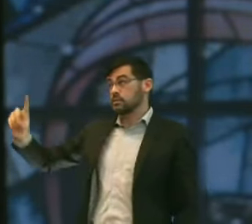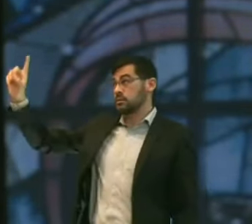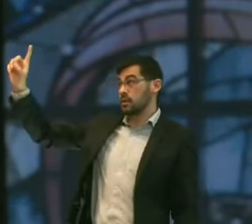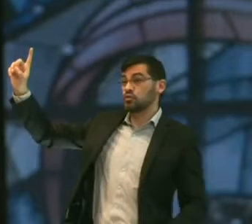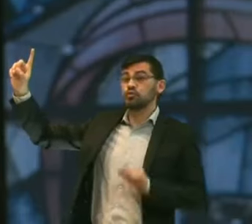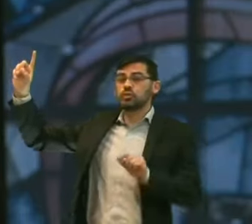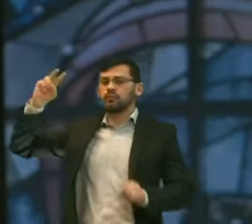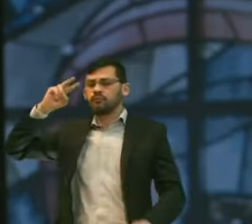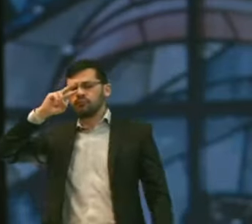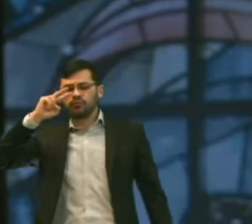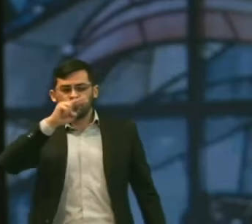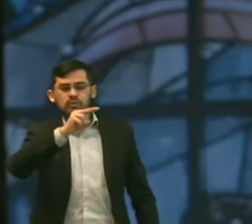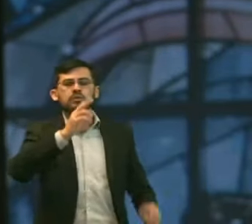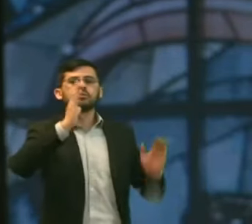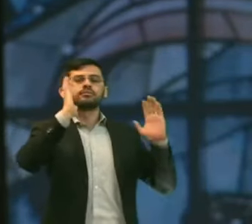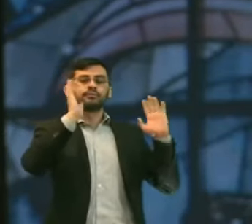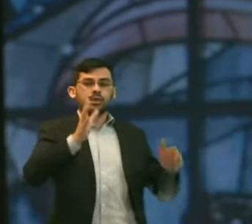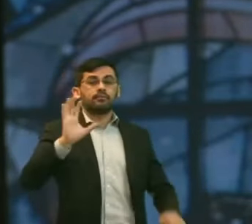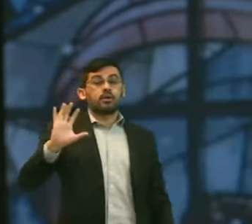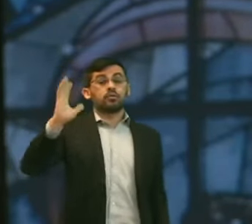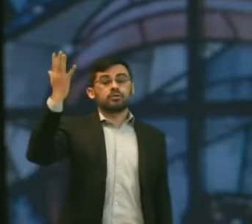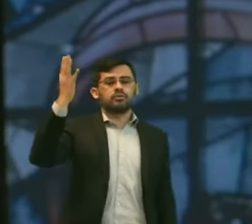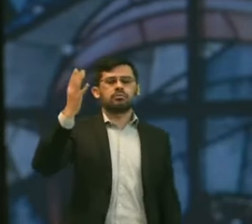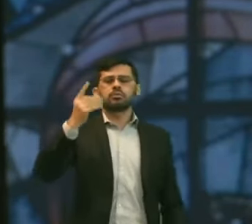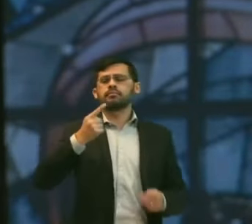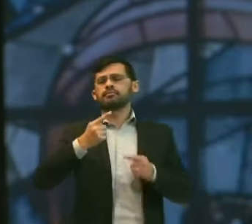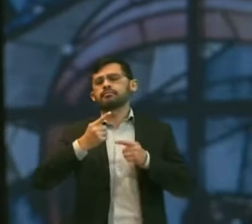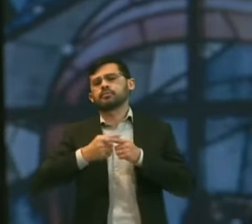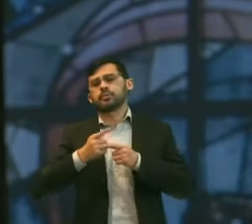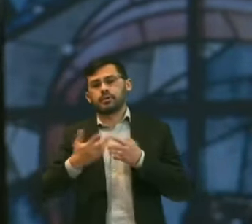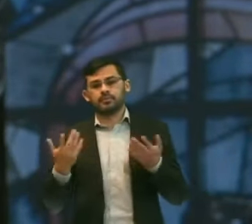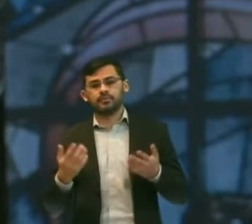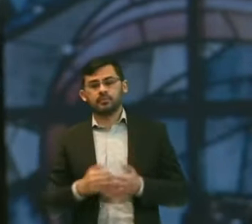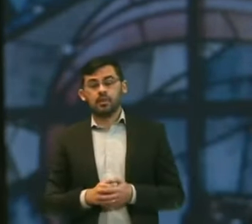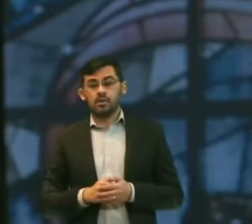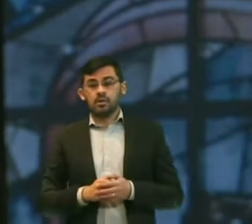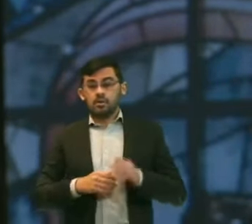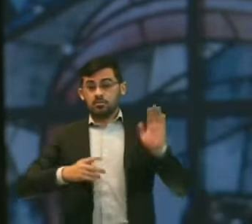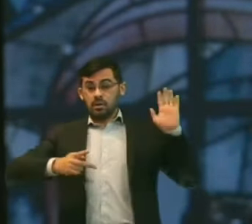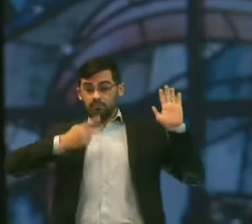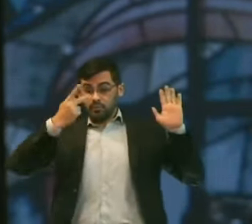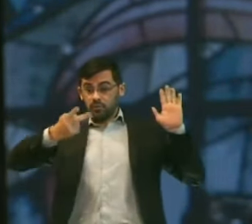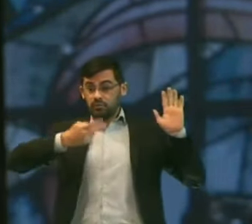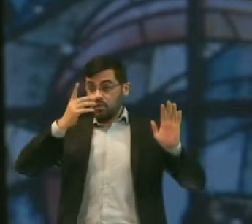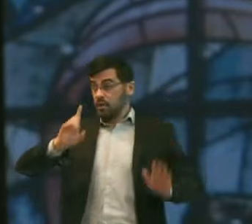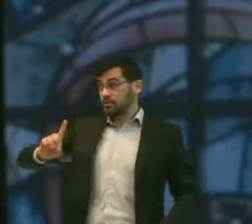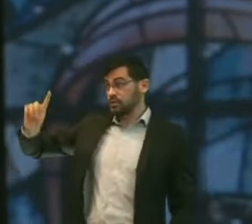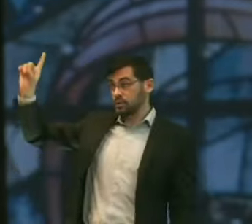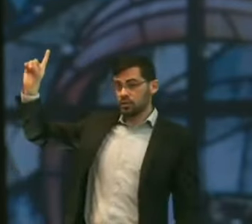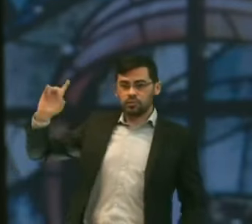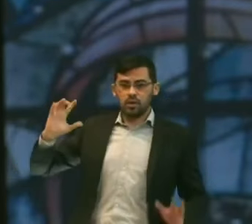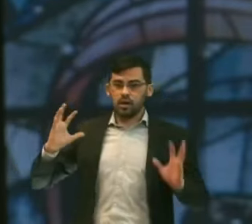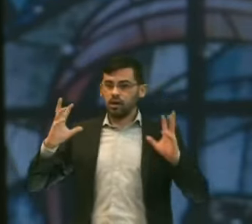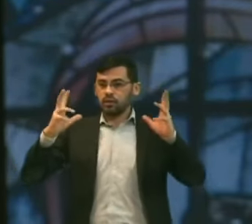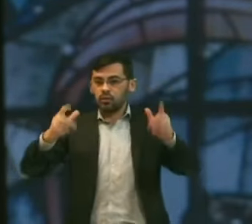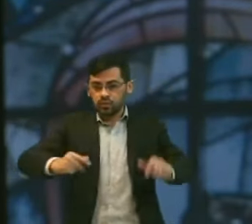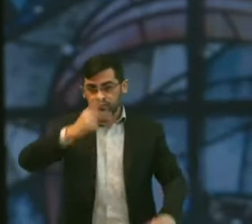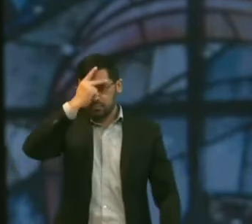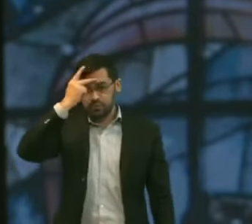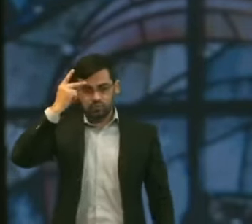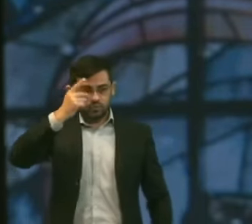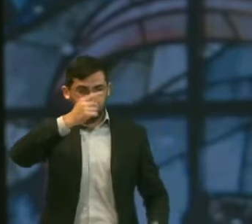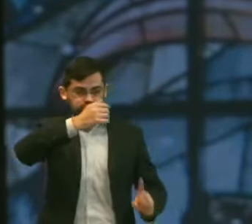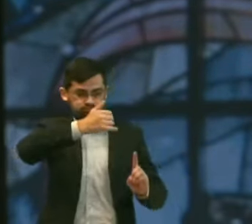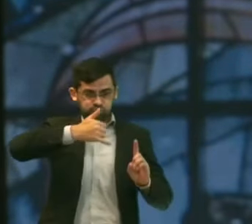estava Cumprida Por que? Porque a promessa De Deus Aos seus ungidos É que